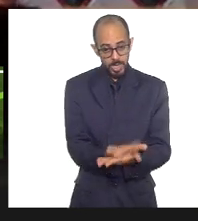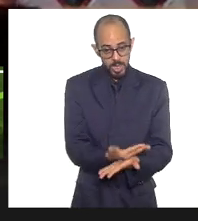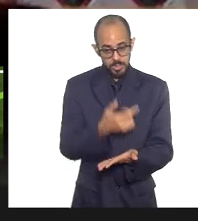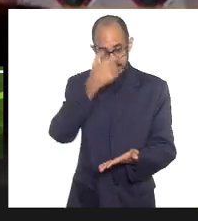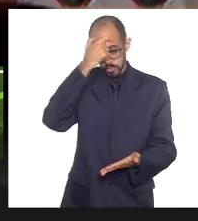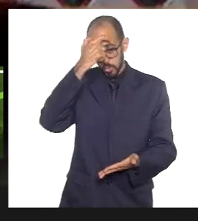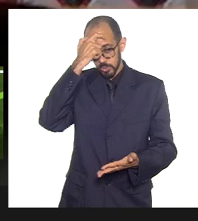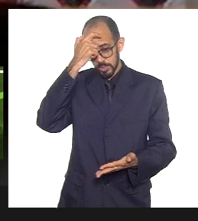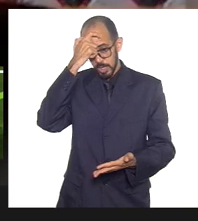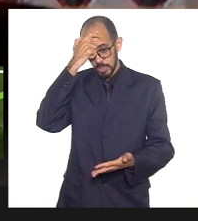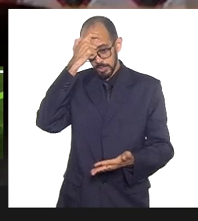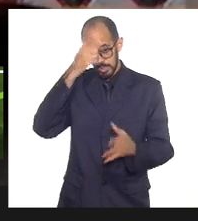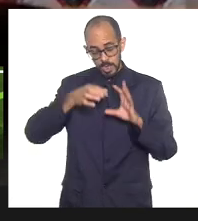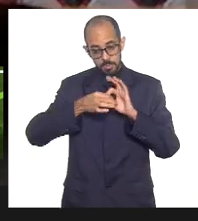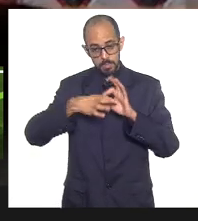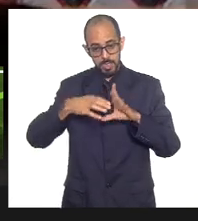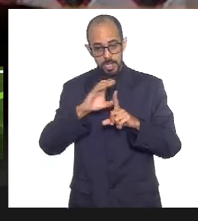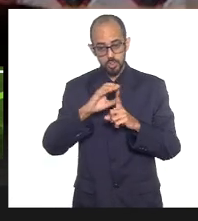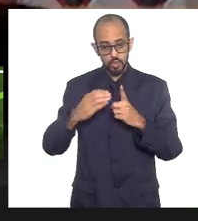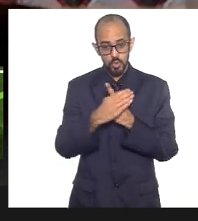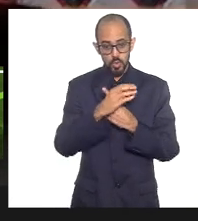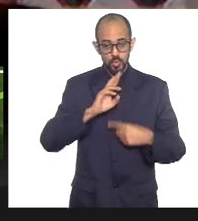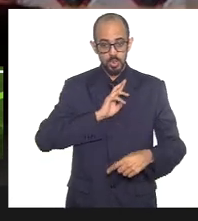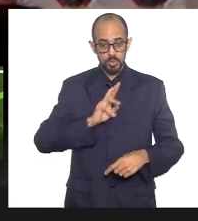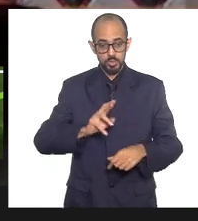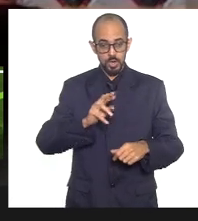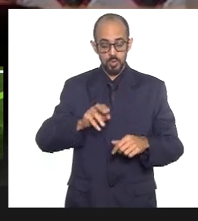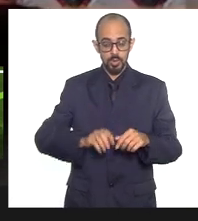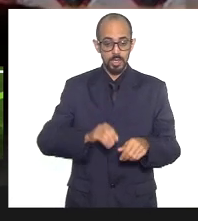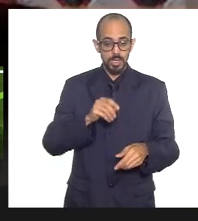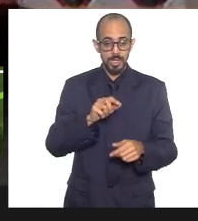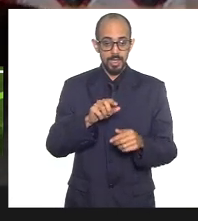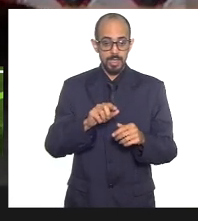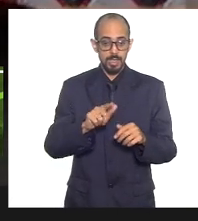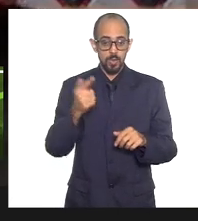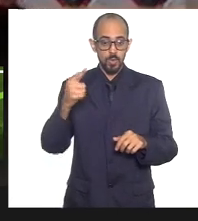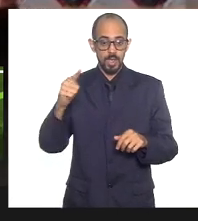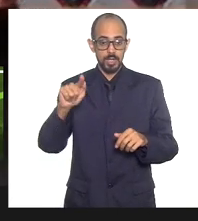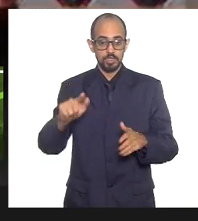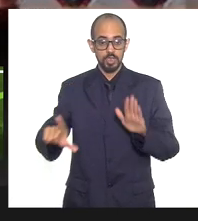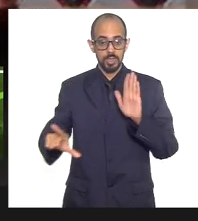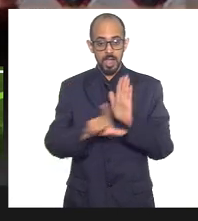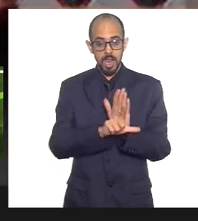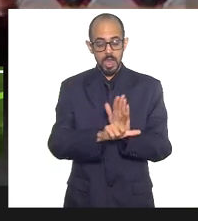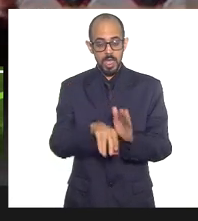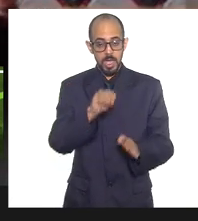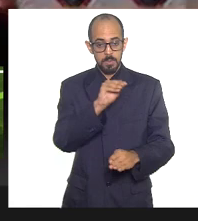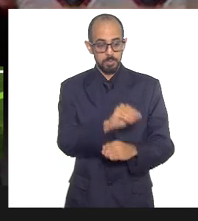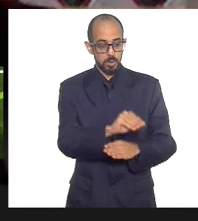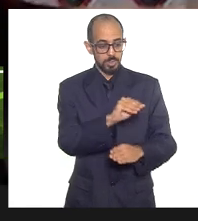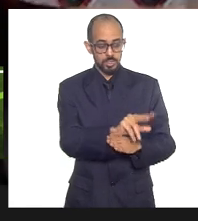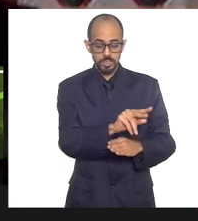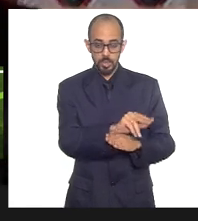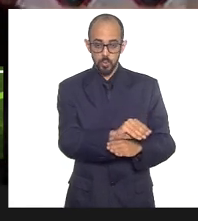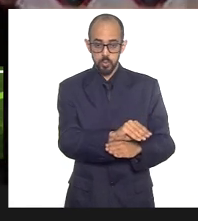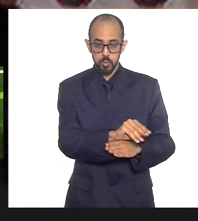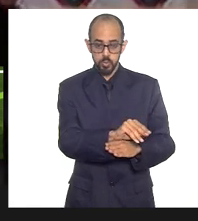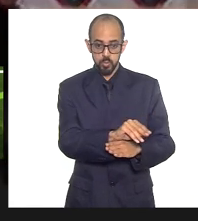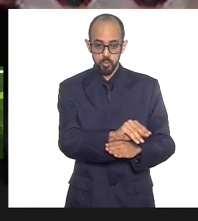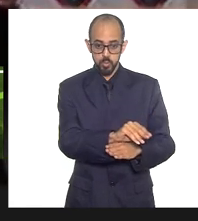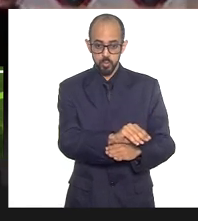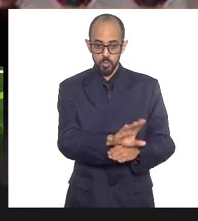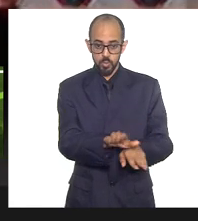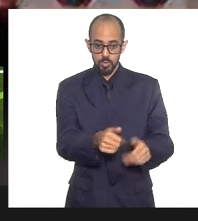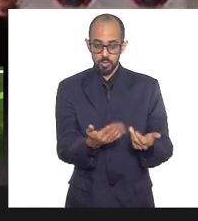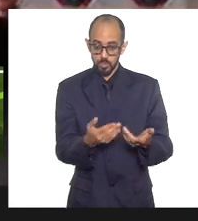religiosos e garantida na forma da lei a proteção aos locais de culto e suas liturgias, então acho que isso precisa estar